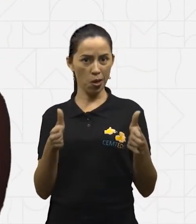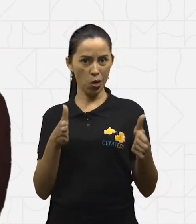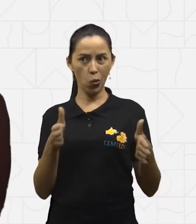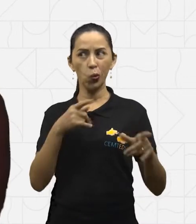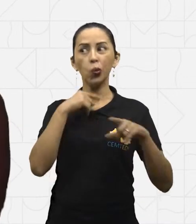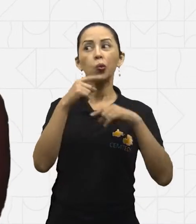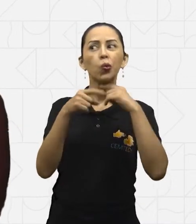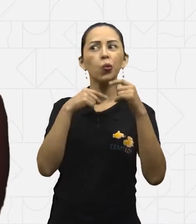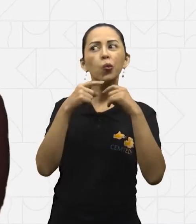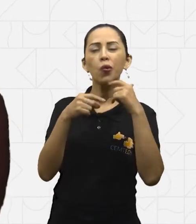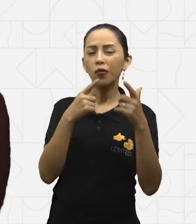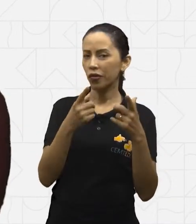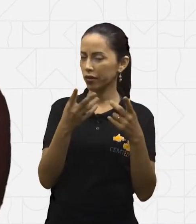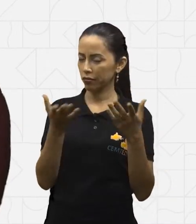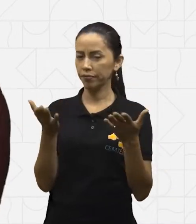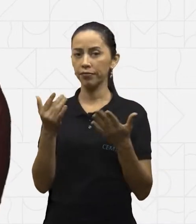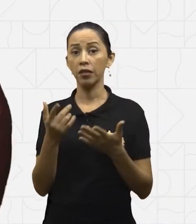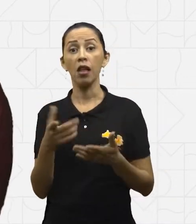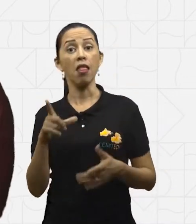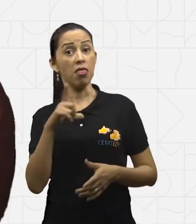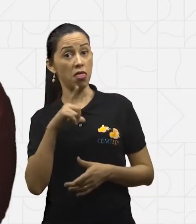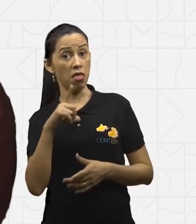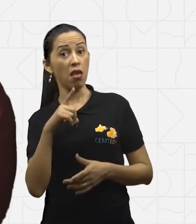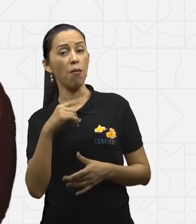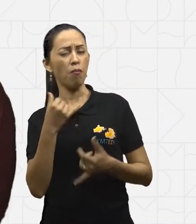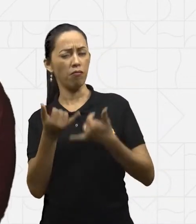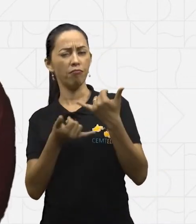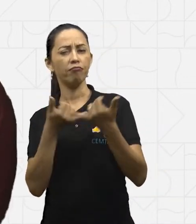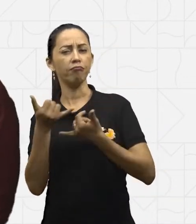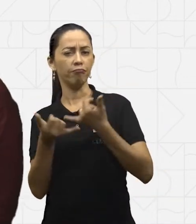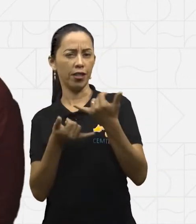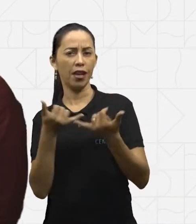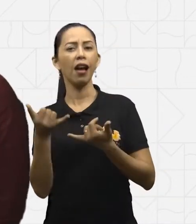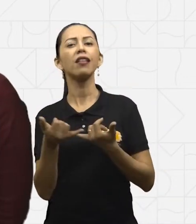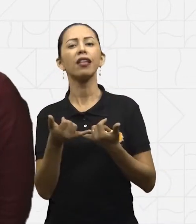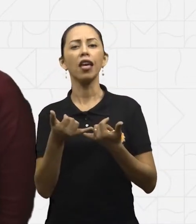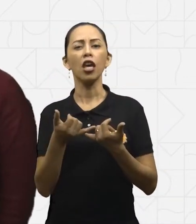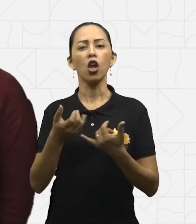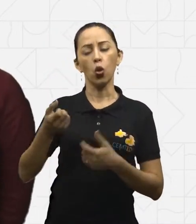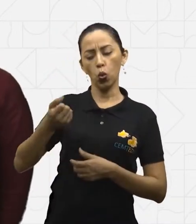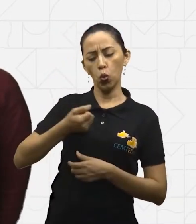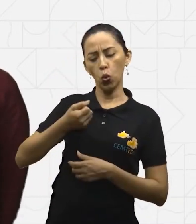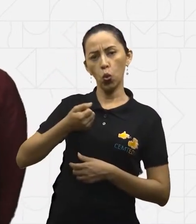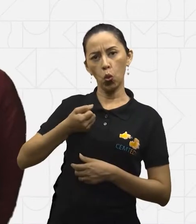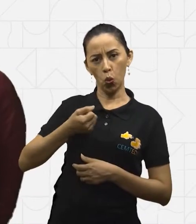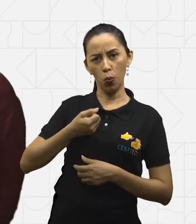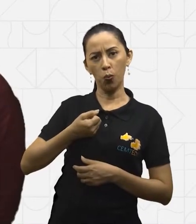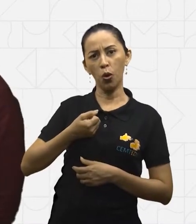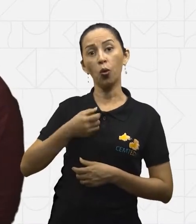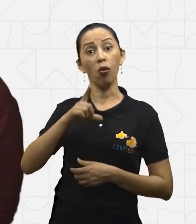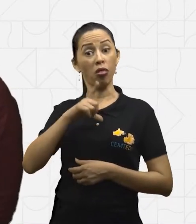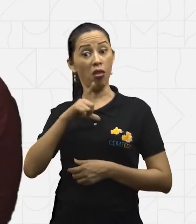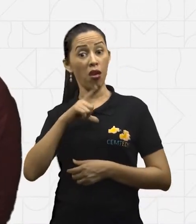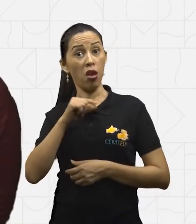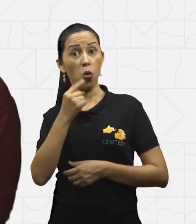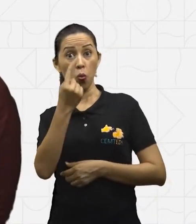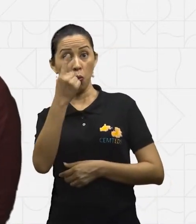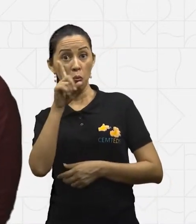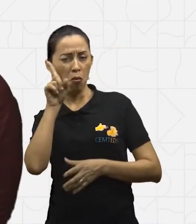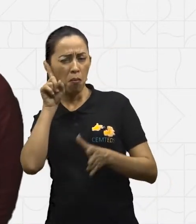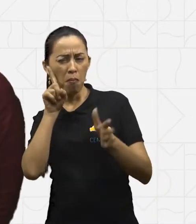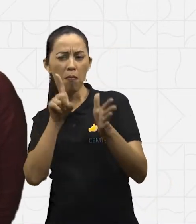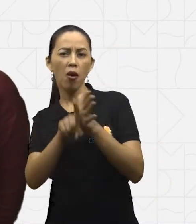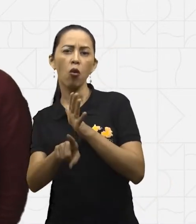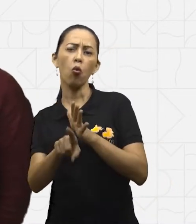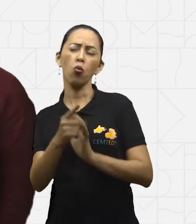roleta e cada parte da roleta, ela possui uma pergunta, uma dúvida, né? Sobre alimentação, sobre nutrição.